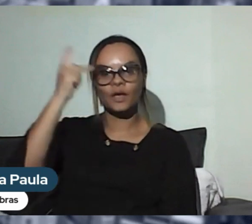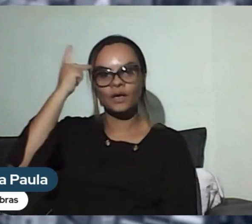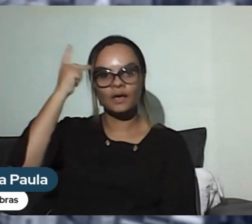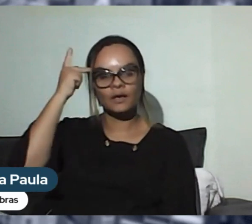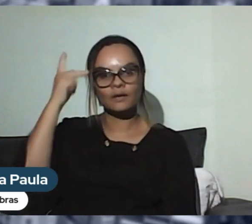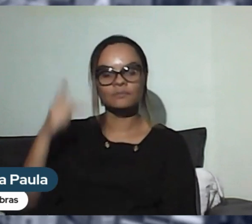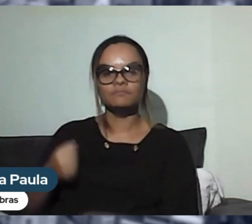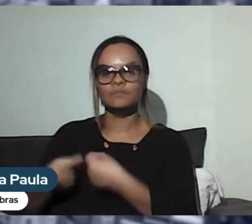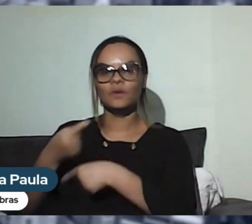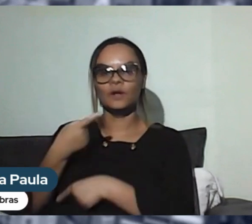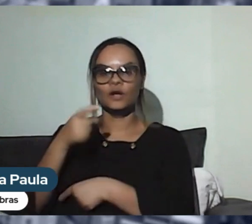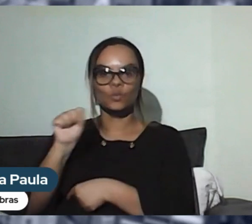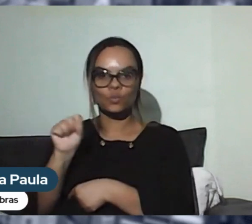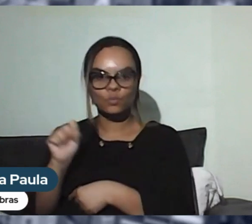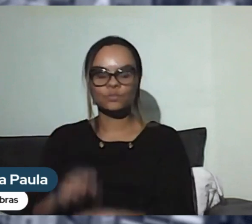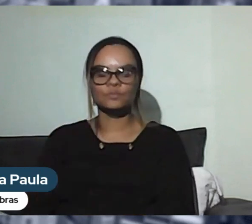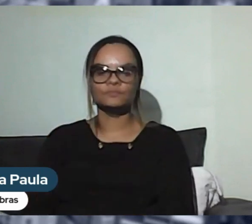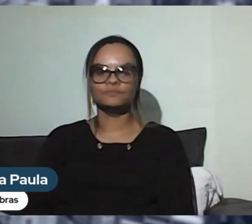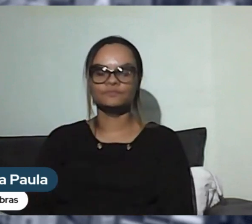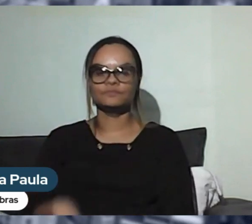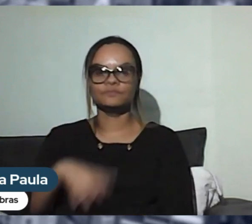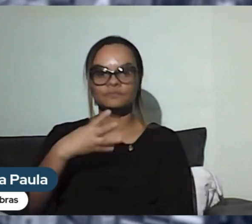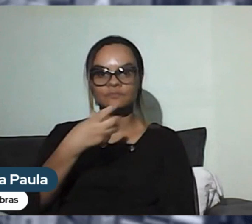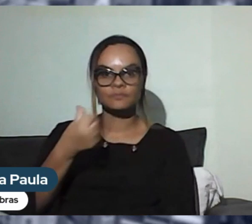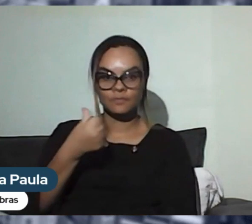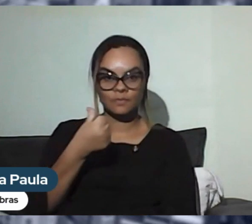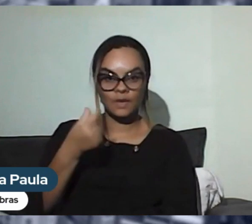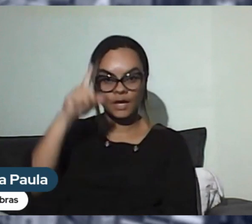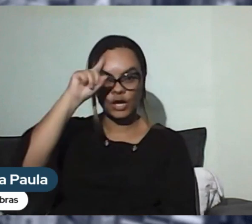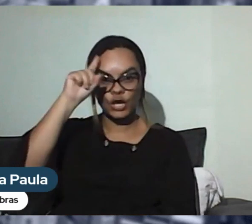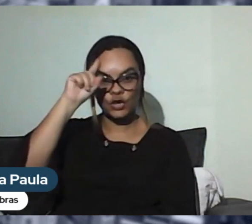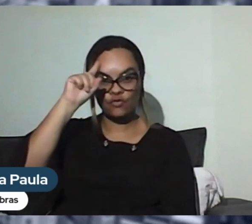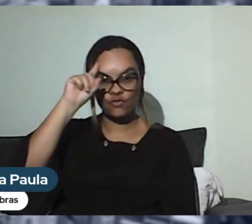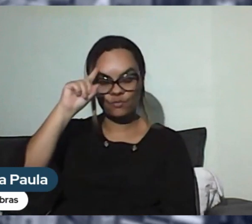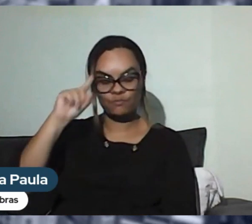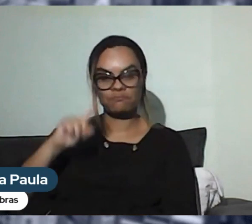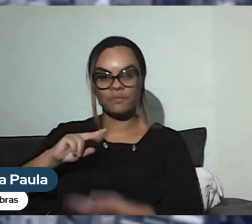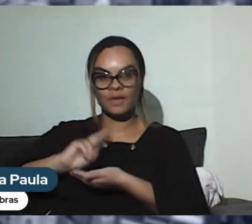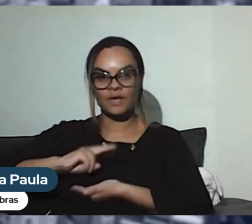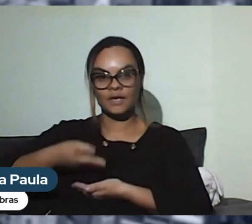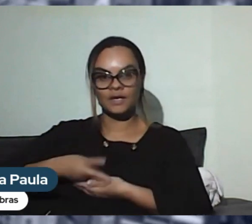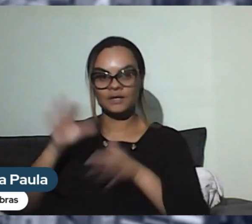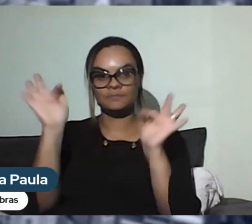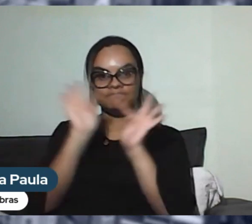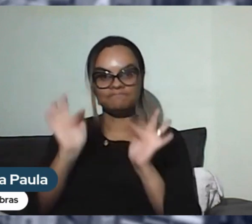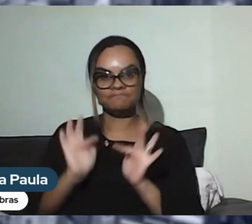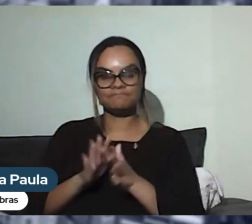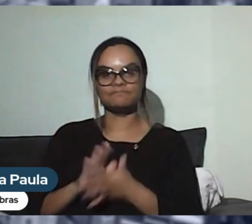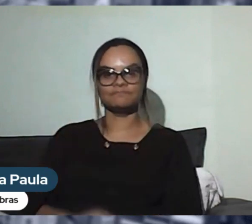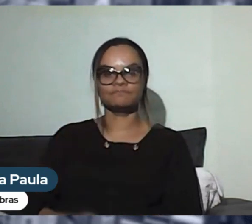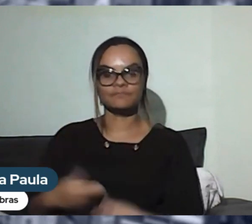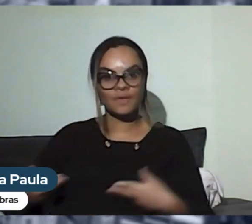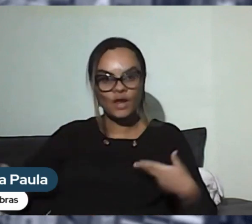18. E estou há 46 dias transplantado. Muito feliz, eu tive uma cirurgia